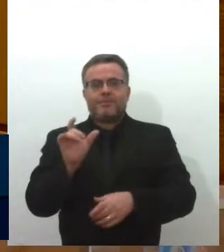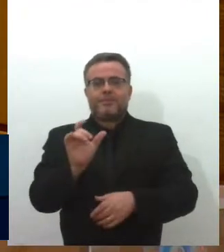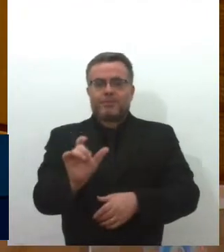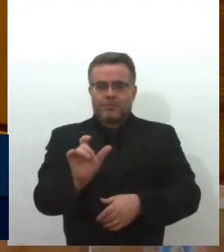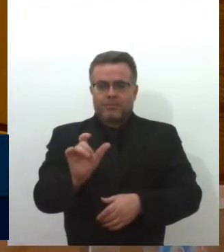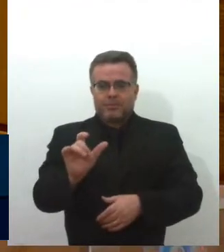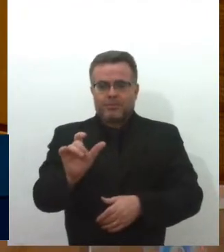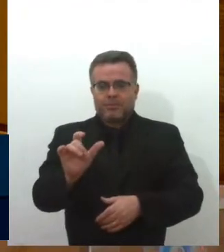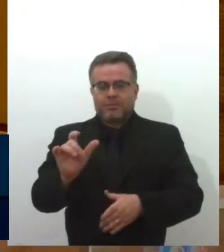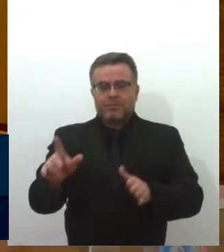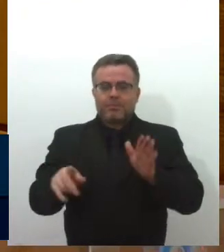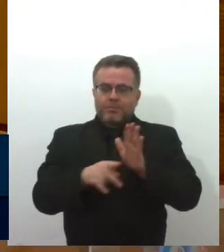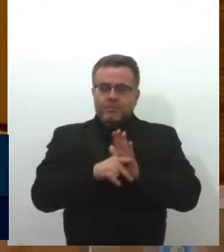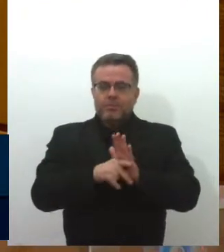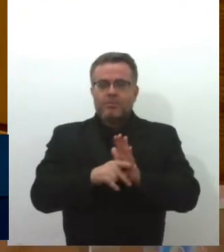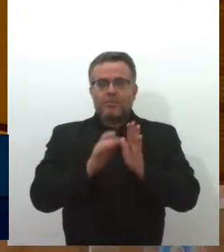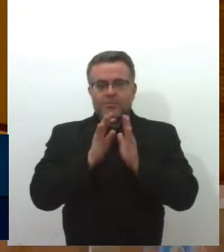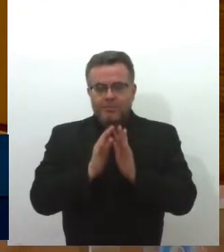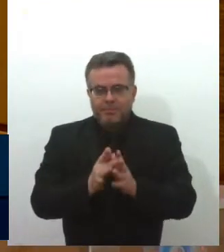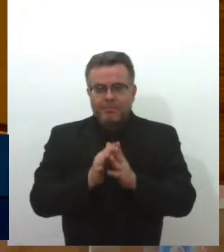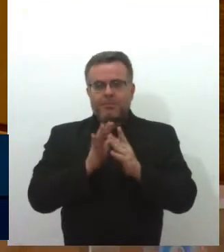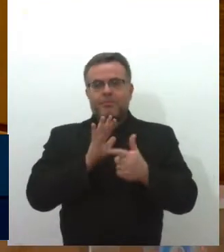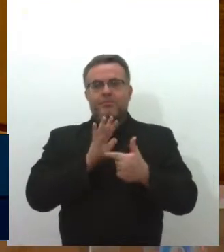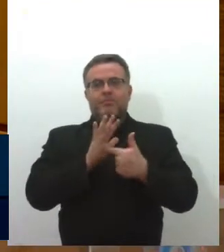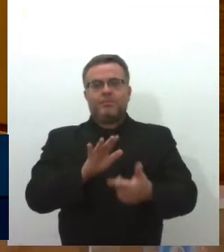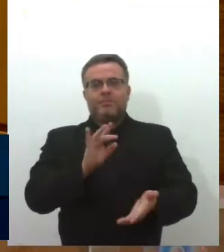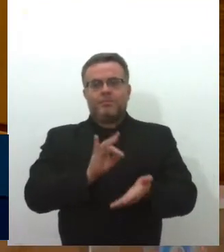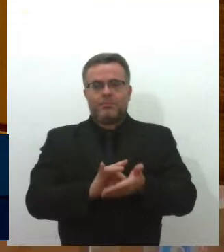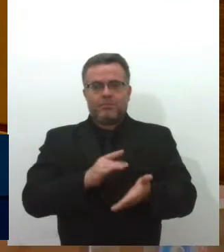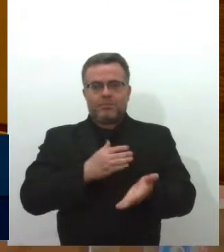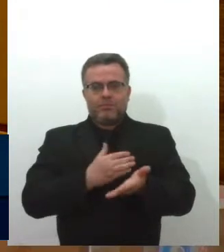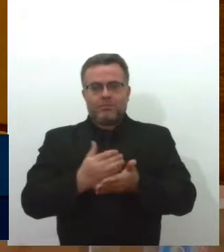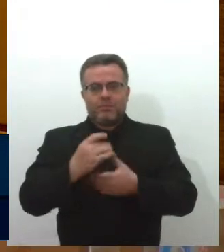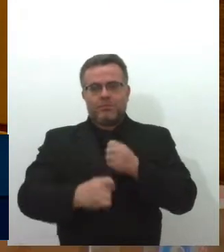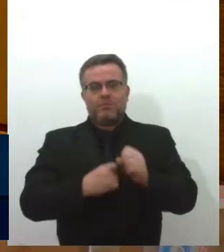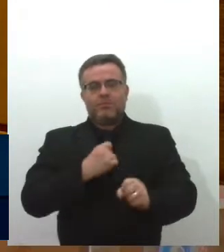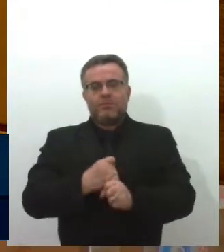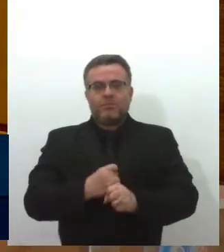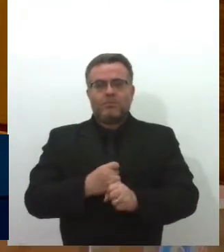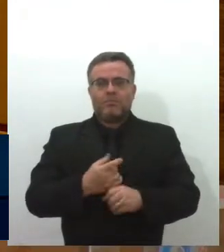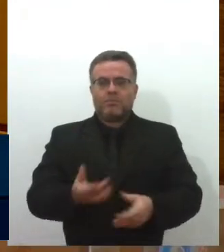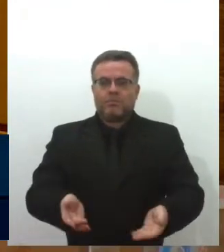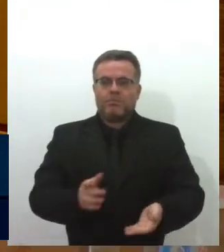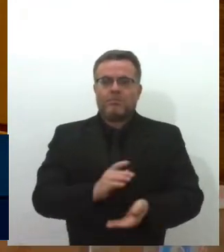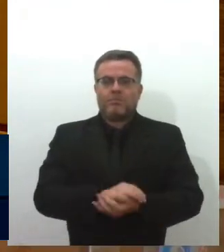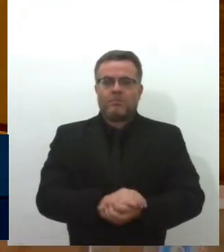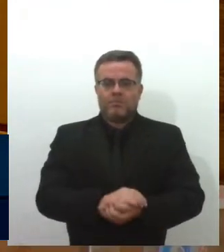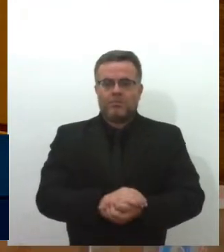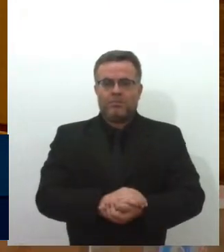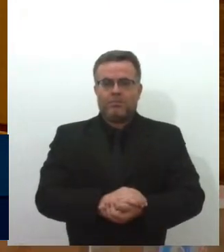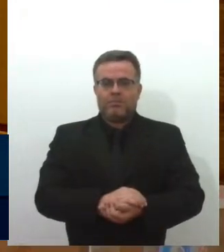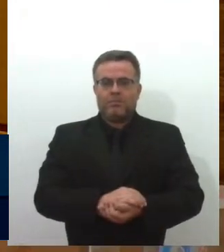do autista, ainda no início do ano. E, realmente,